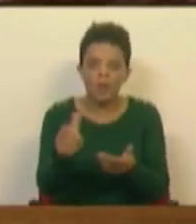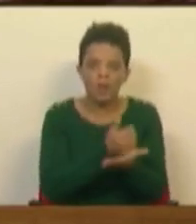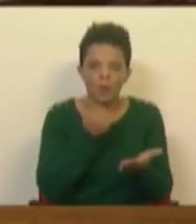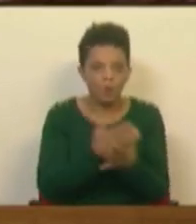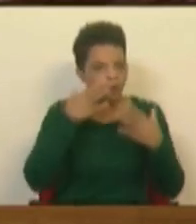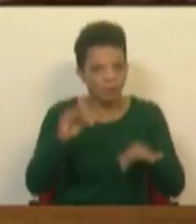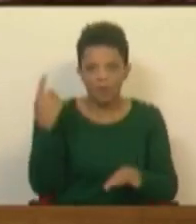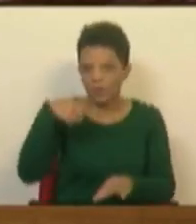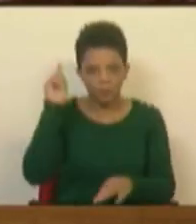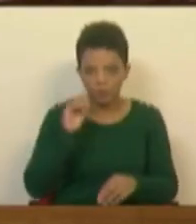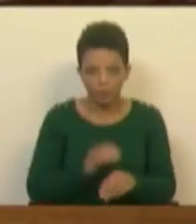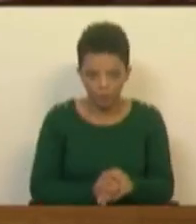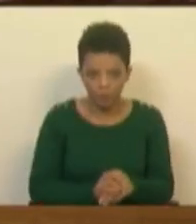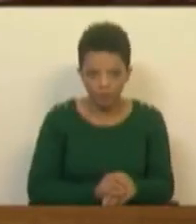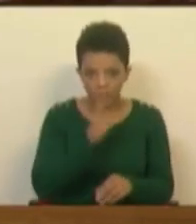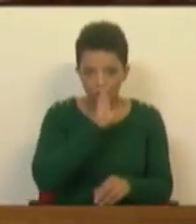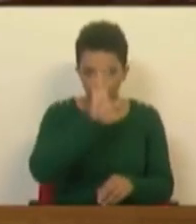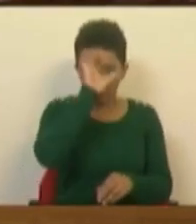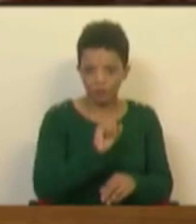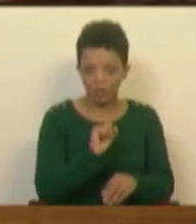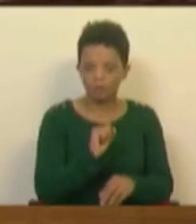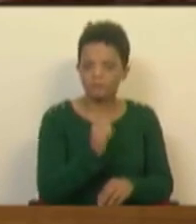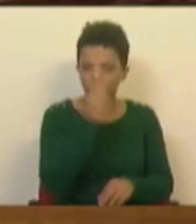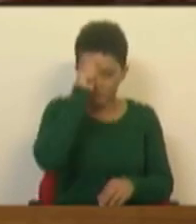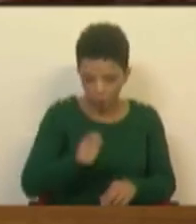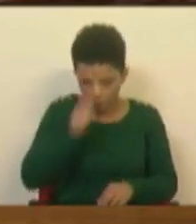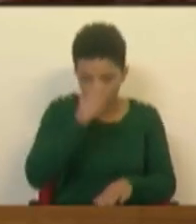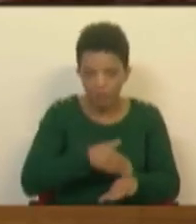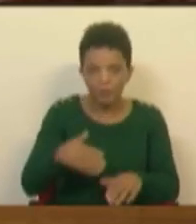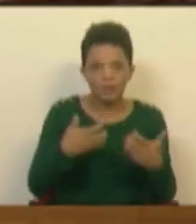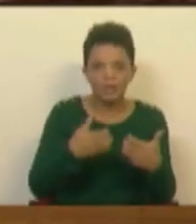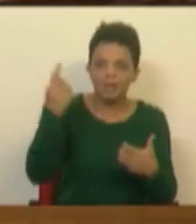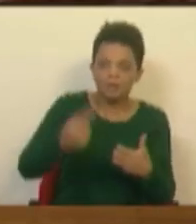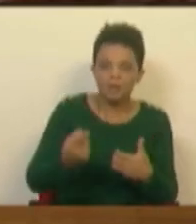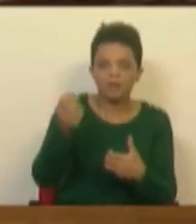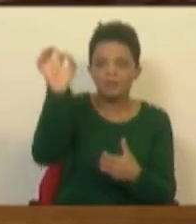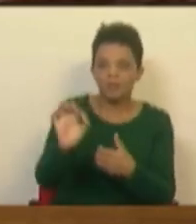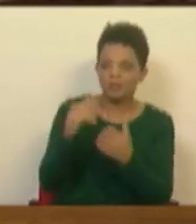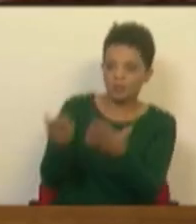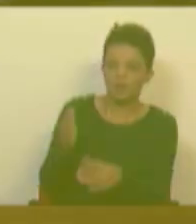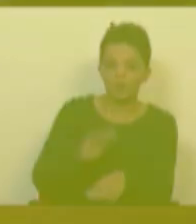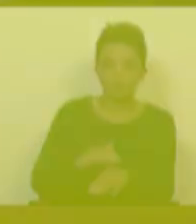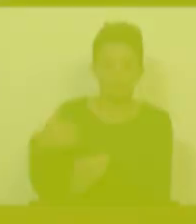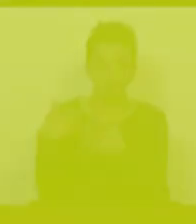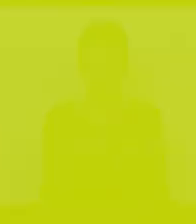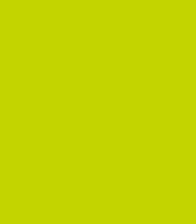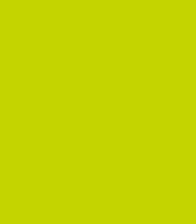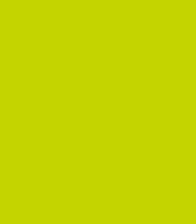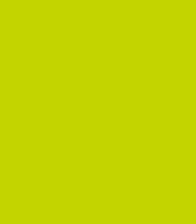normais. E um Estado que se preze em período de guerra deve taxá-los para os pôr ao serviço daqueles que mais precisam.